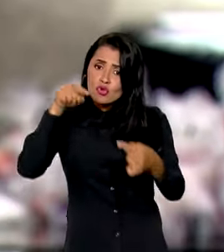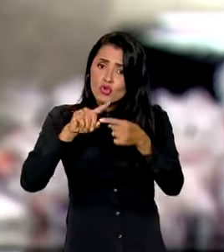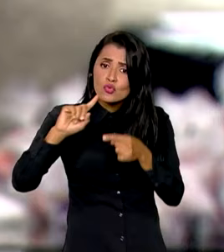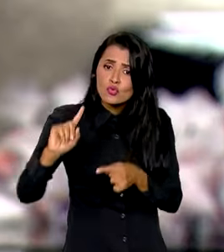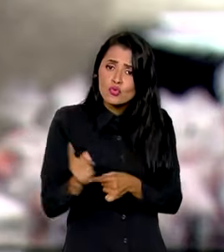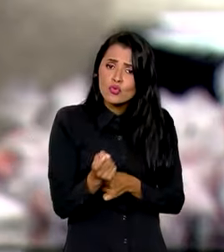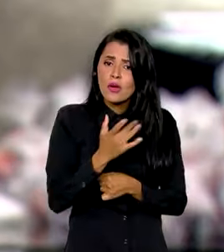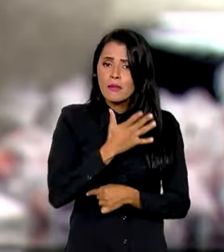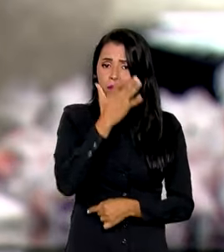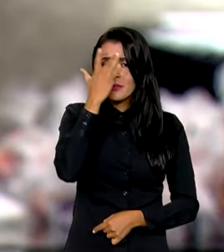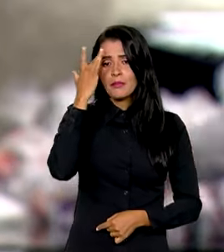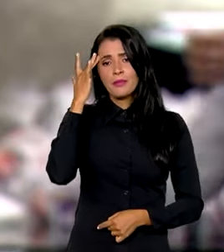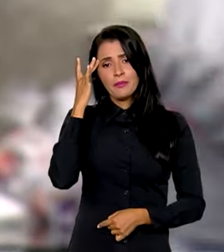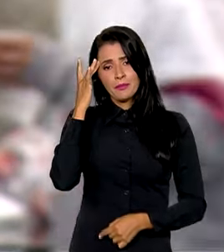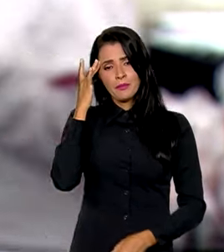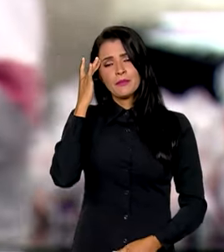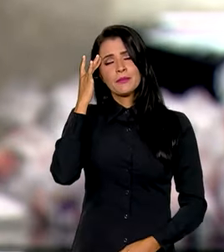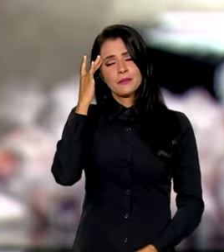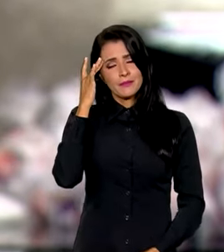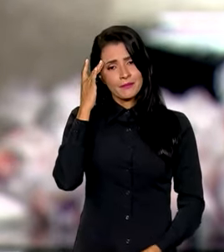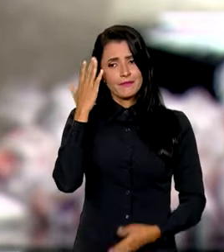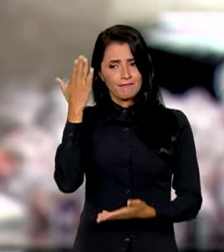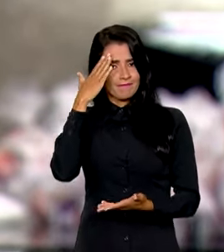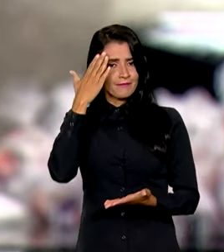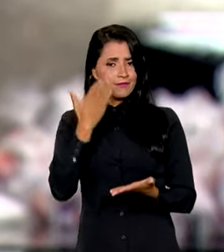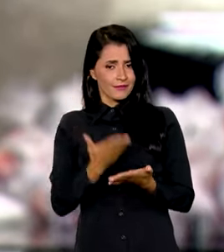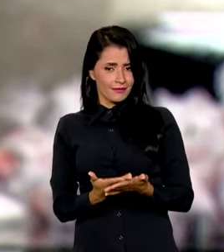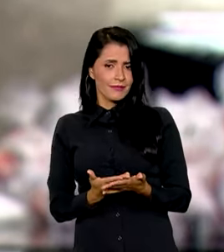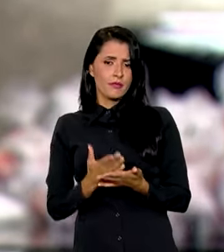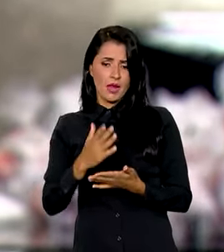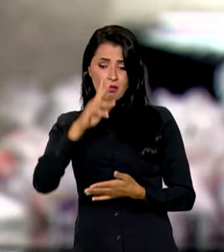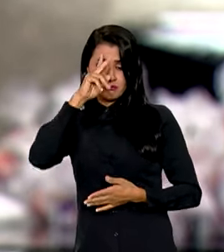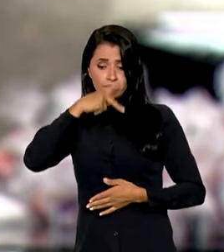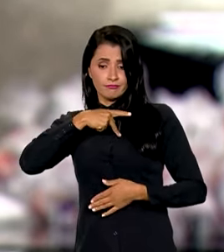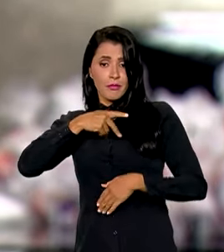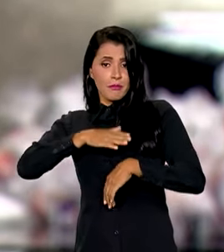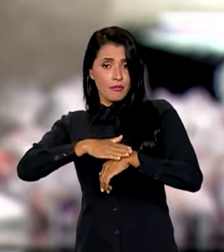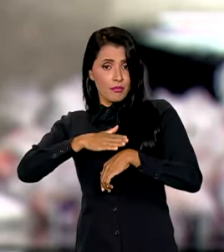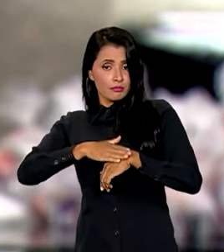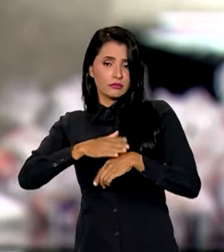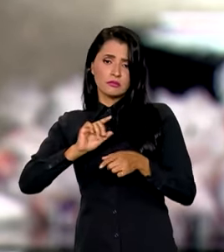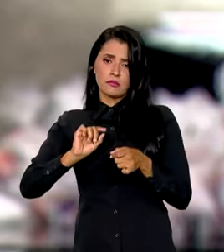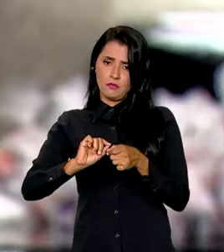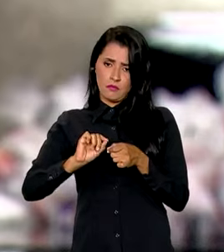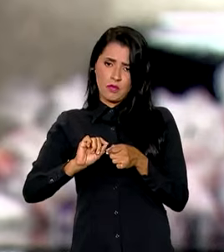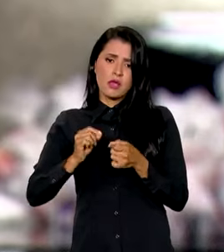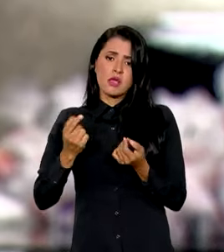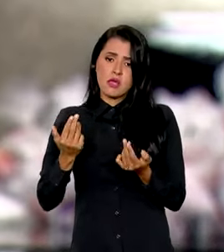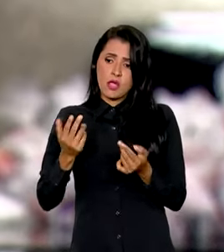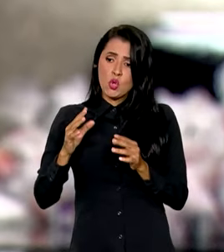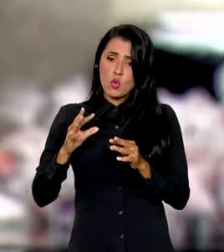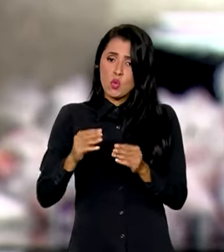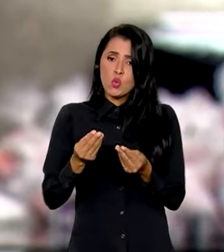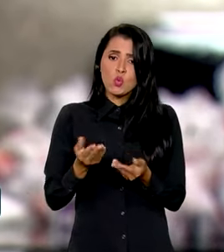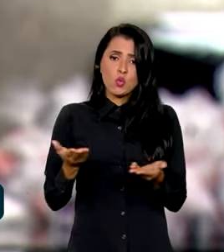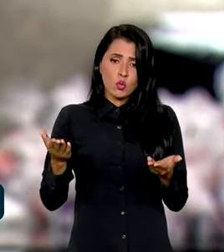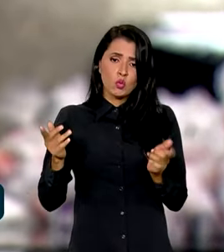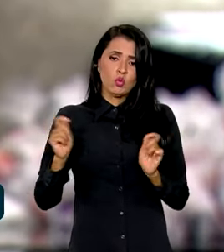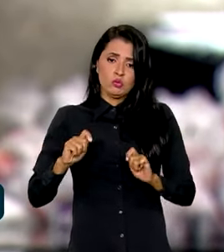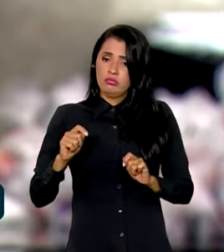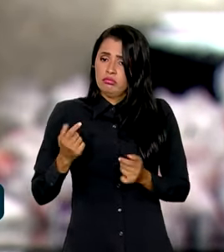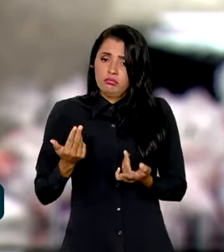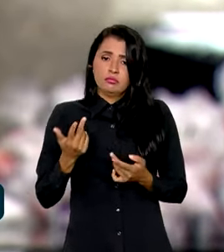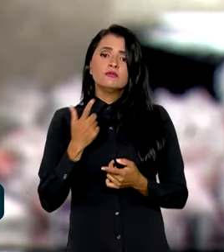é as pessoas reacreditar em si mesmo e fazer por tudo o que